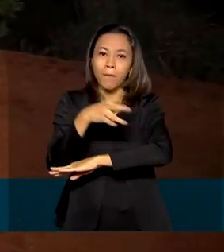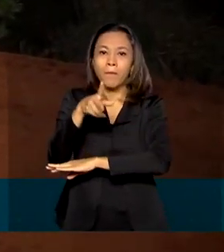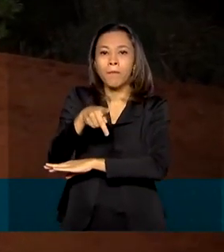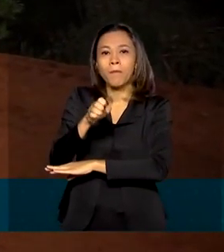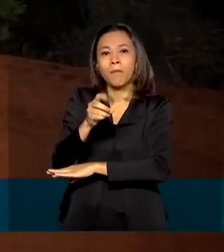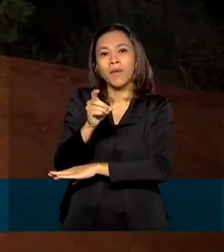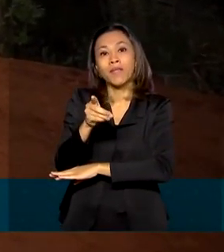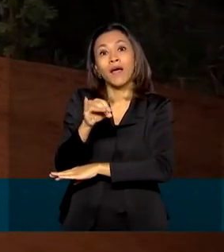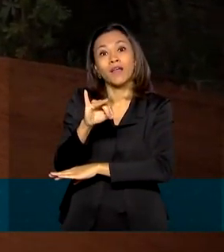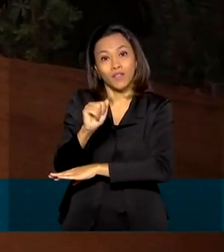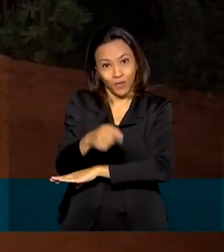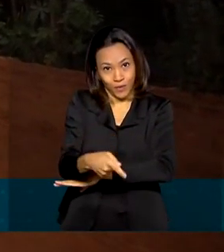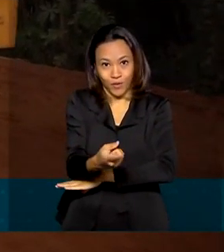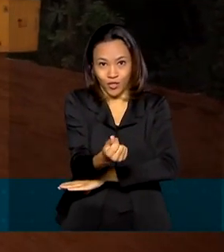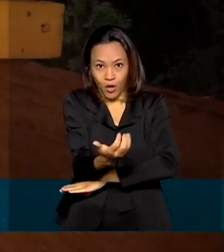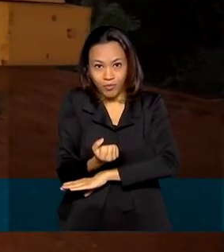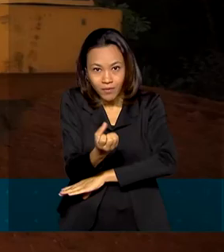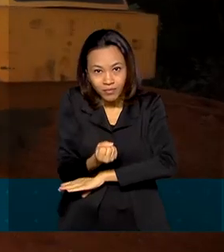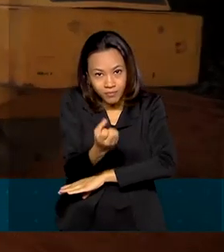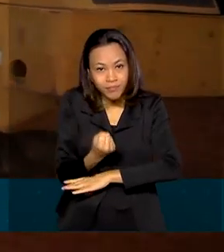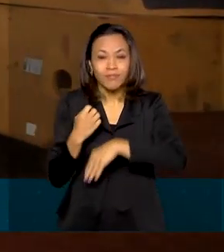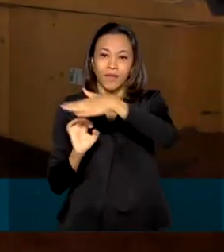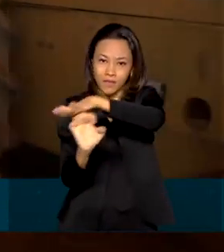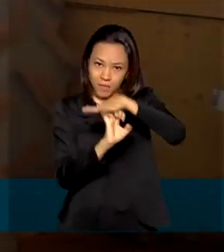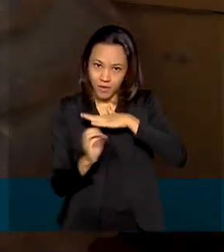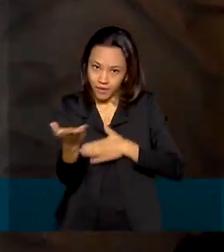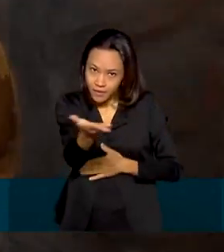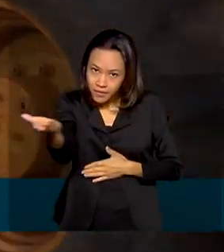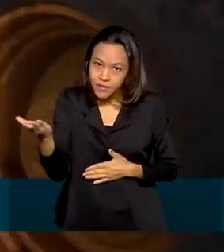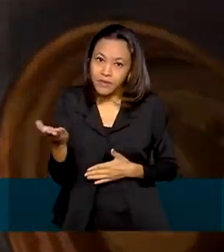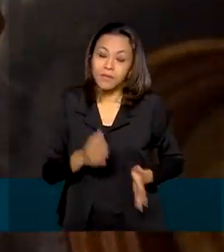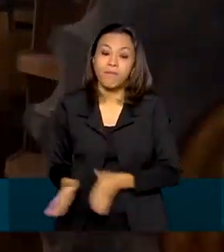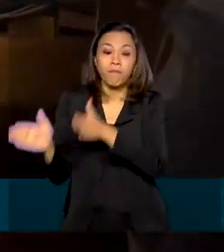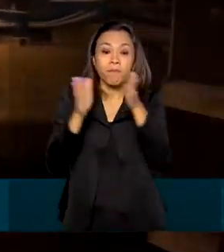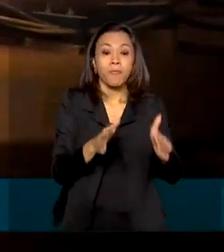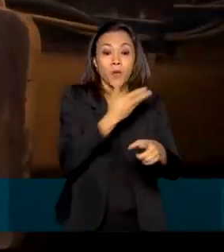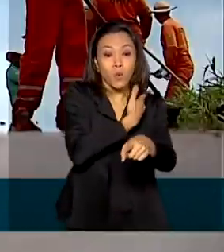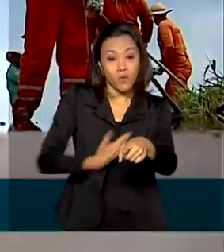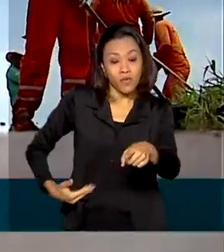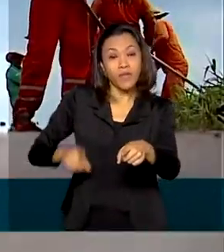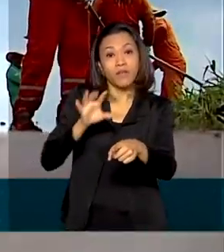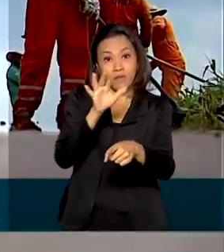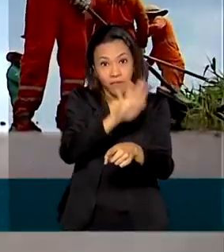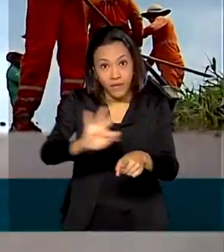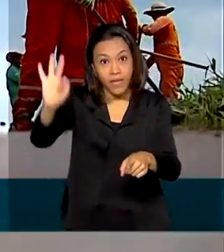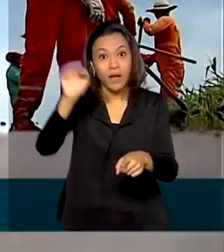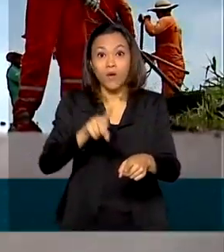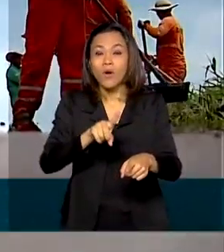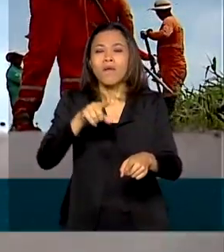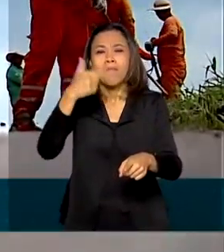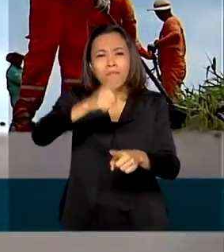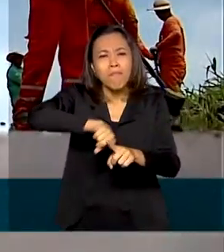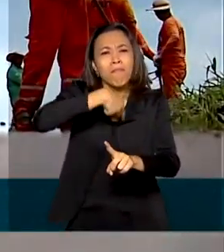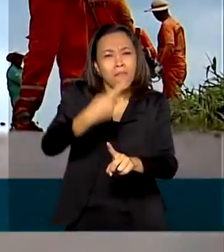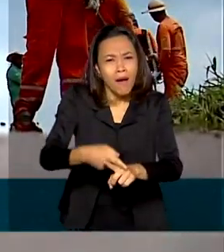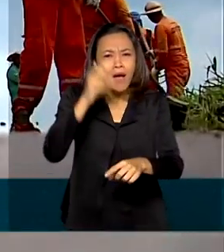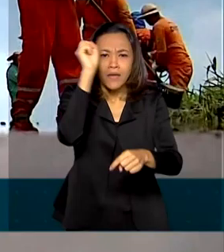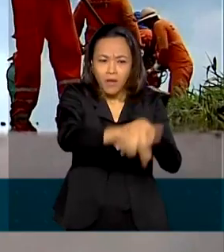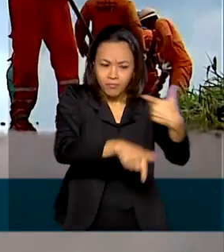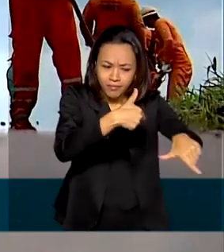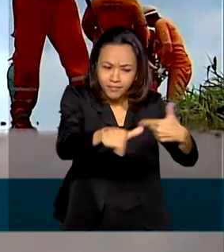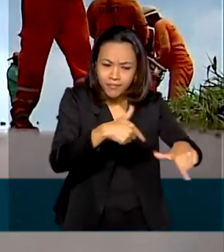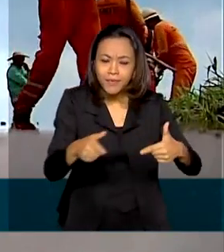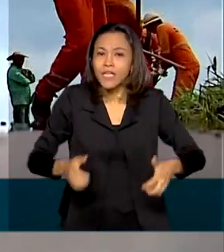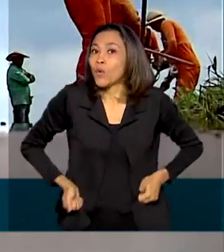o Programa de Parcerias de Investimentos, o governo federal deixa de gastar com essas obras, mais empregos são gerados e as